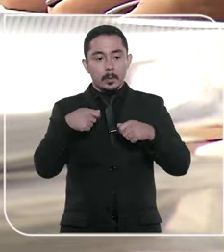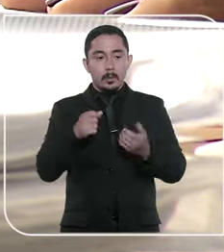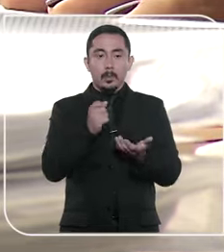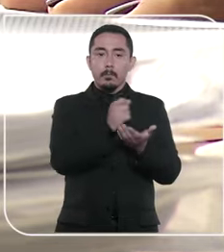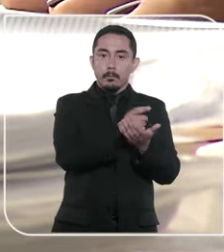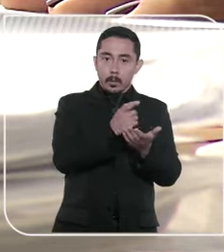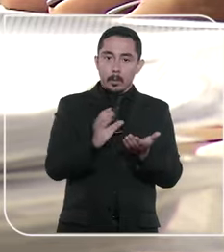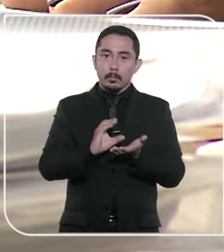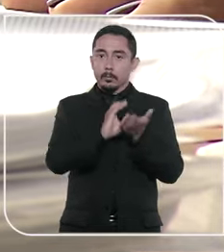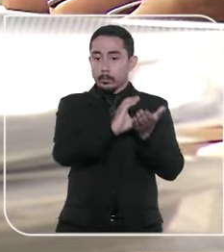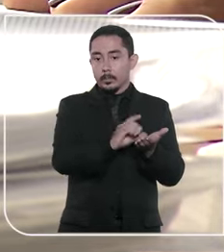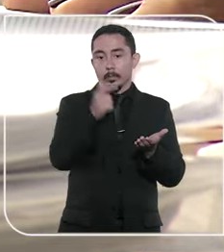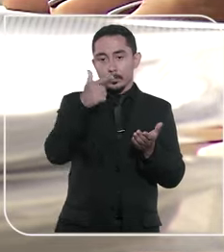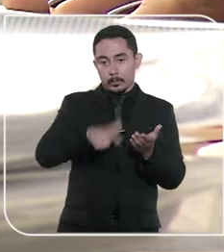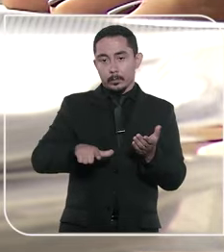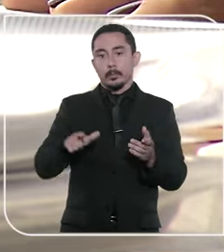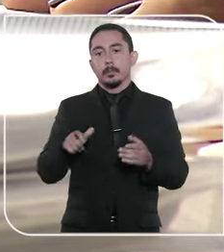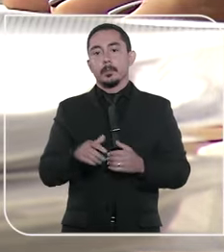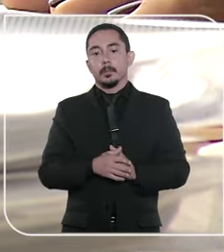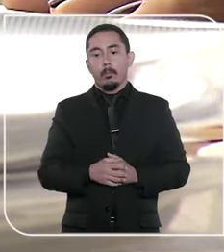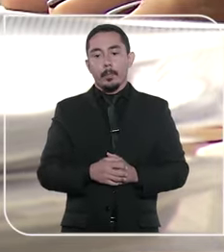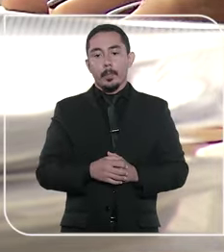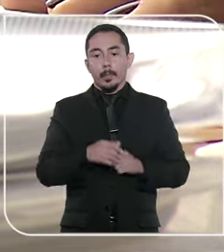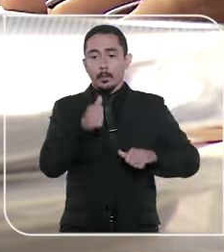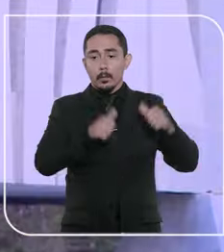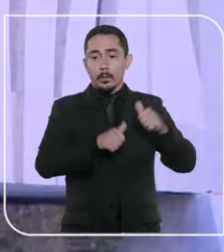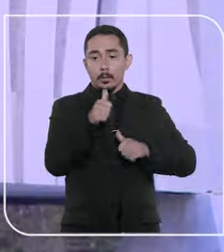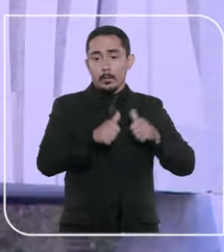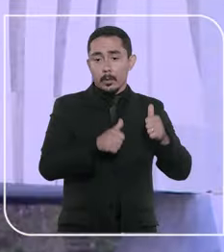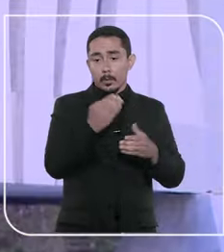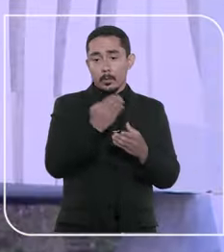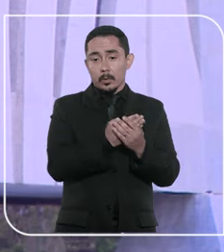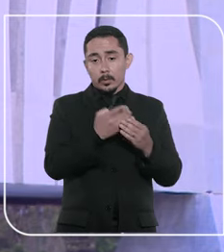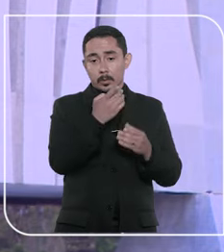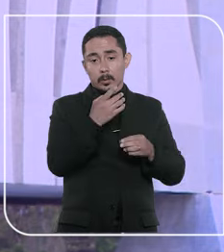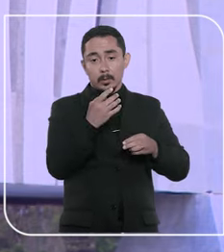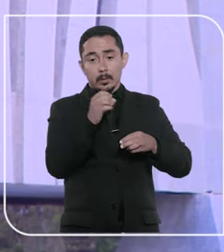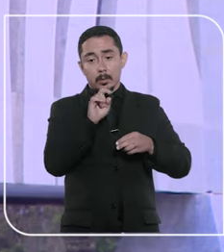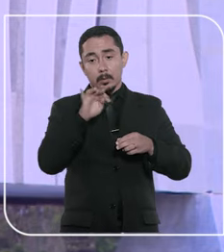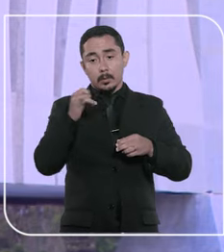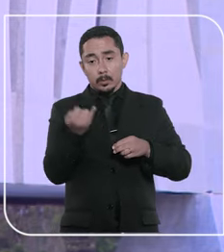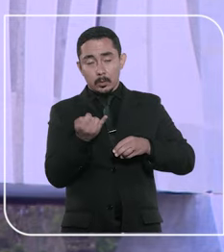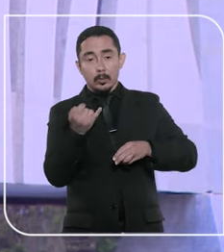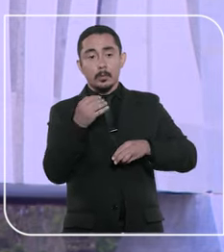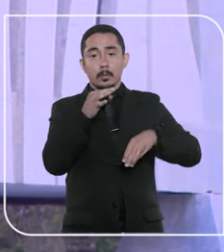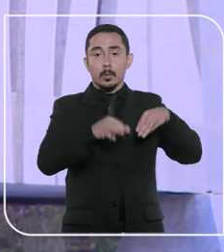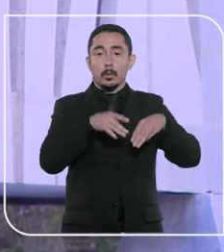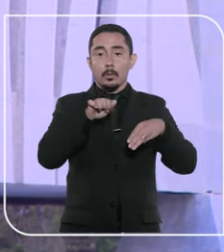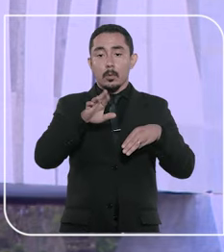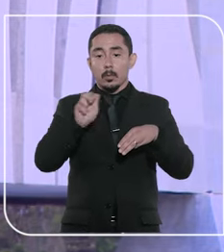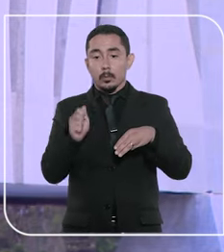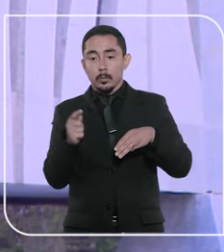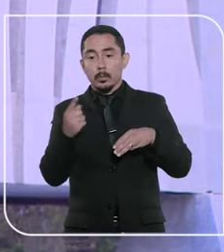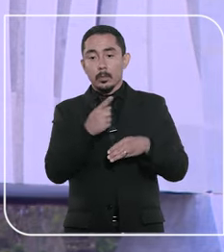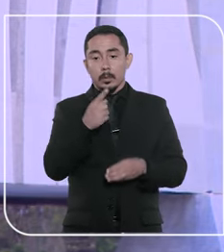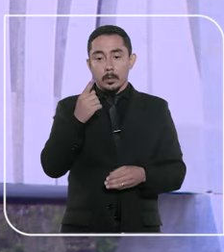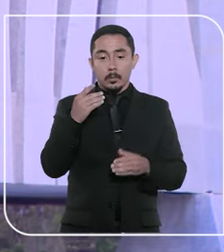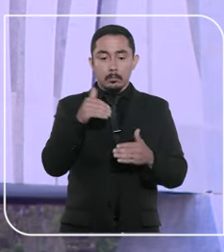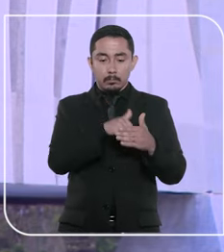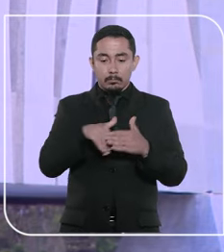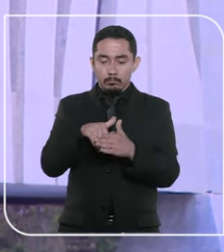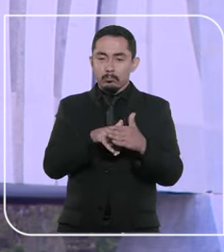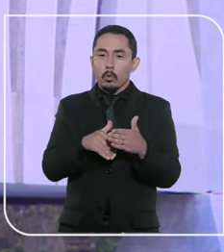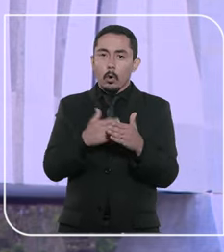instituição devolvesse a diferença paga a mais pelos calouros. Na análise do caso no STJ, o ministro Moura Ribeiro, que teve o voto